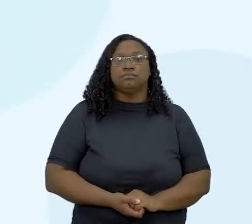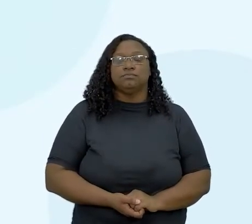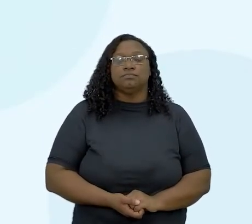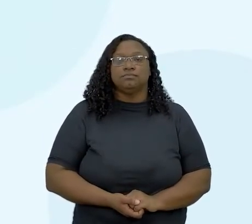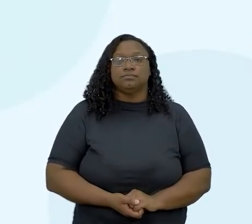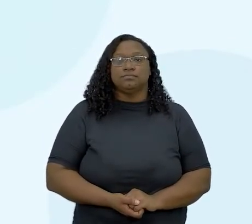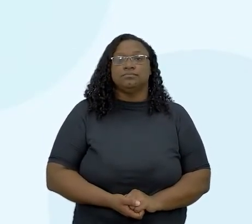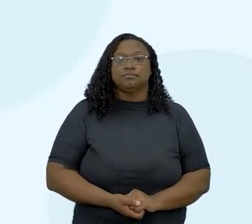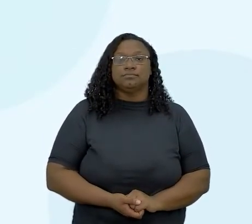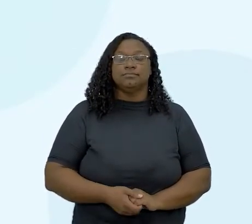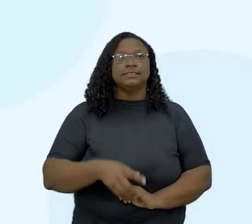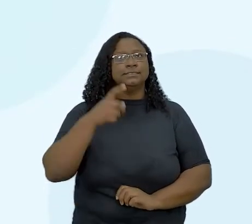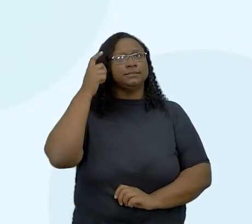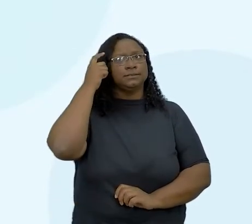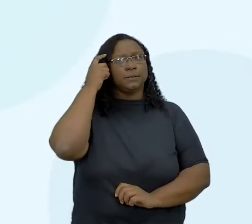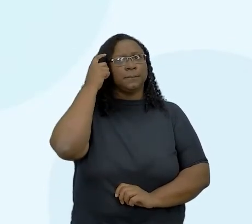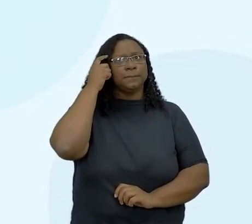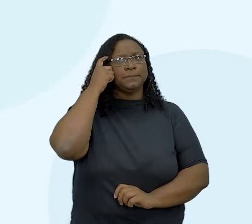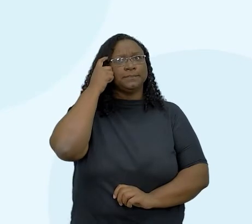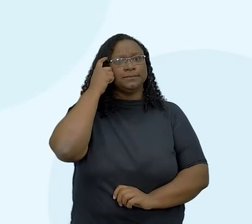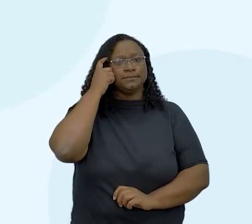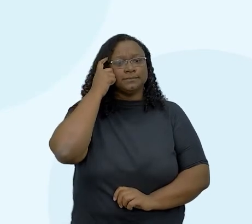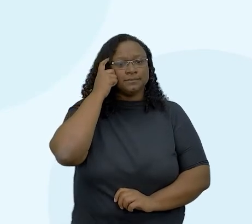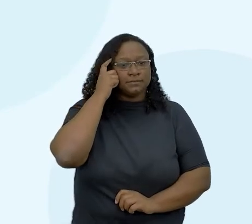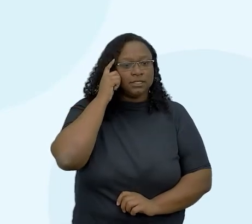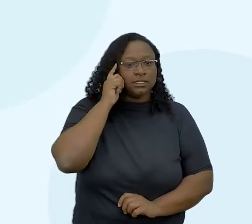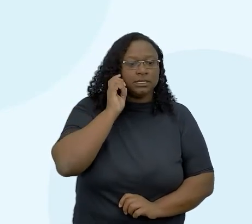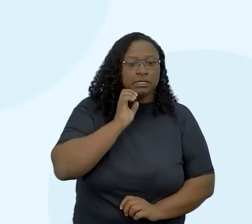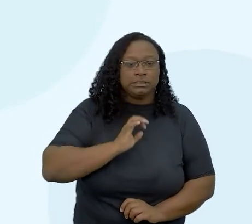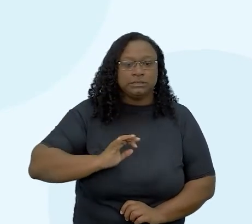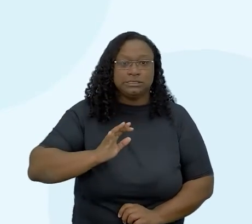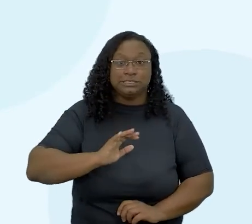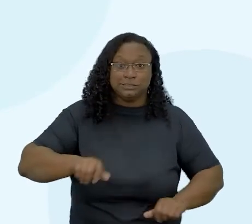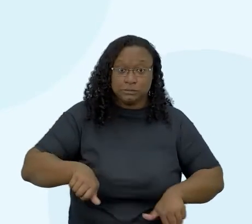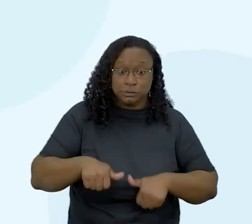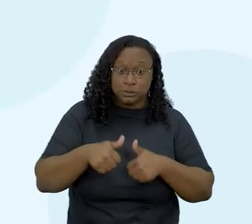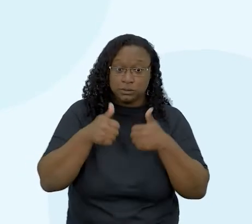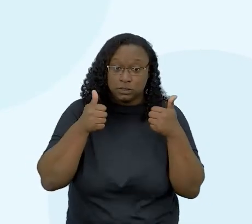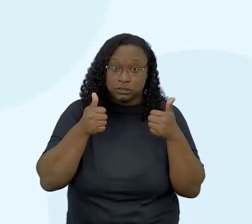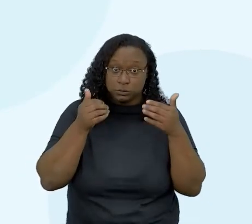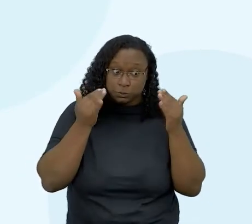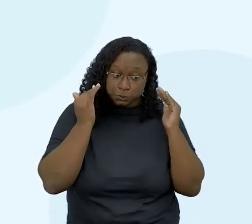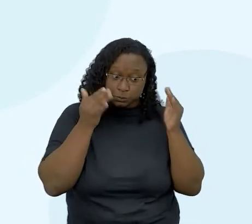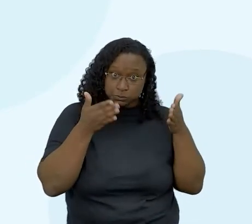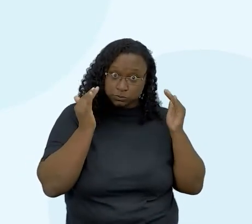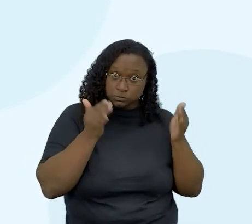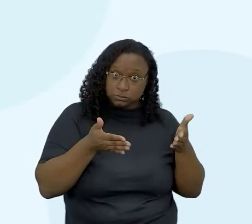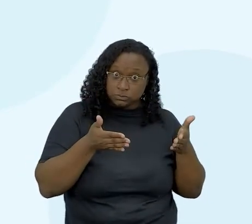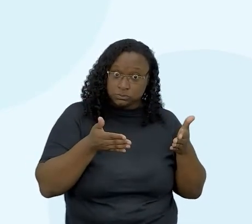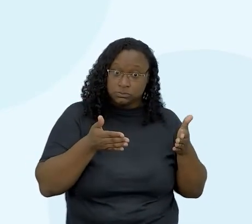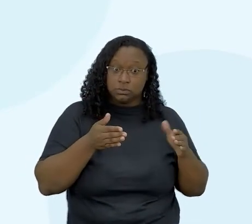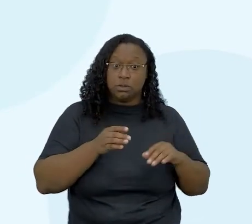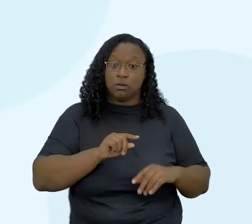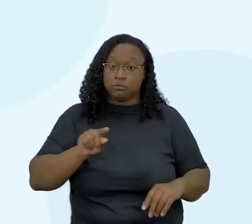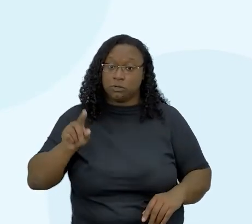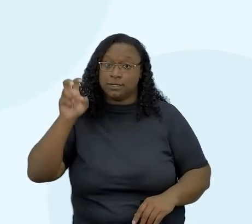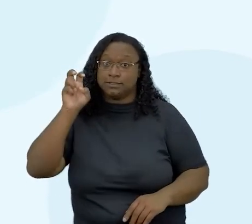Olha, eu penso ali, exigência de qualidade e eficiência. Nossa, eu sou muito exigente comigo. Nota 5? Pode pôr 5. Muito bom.